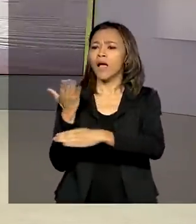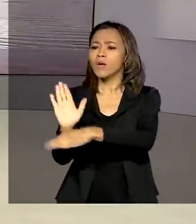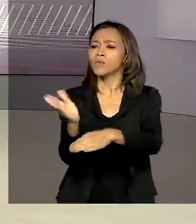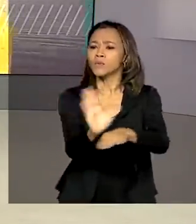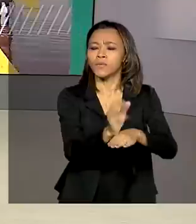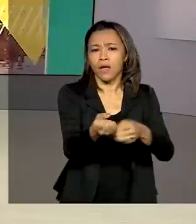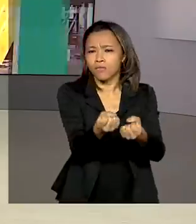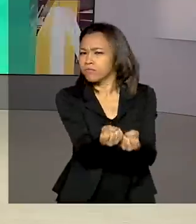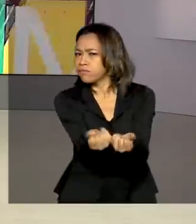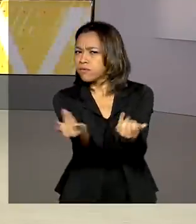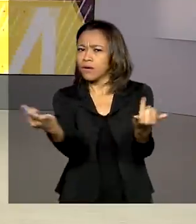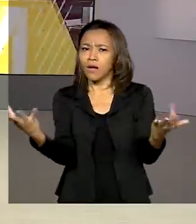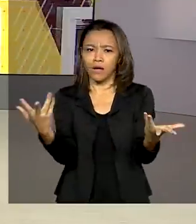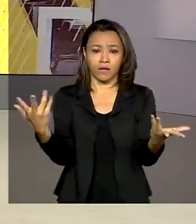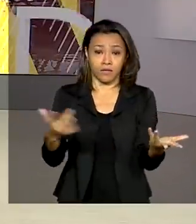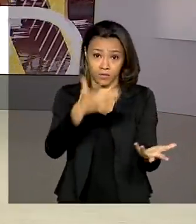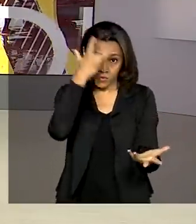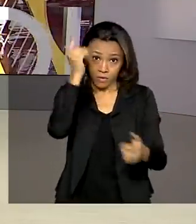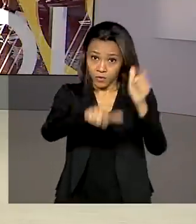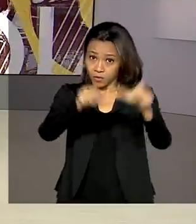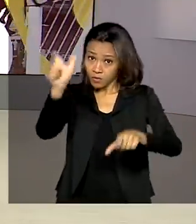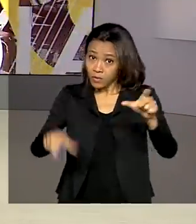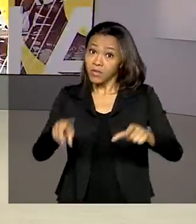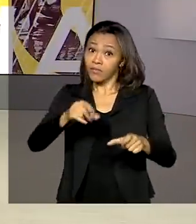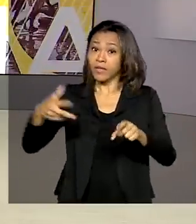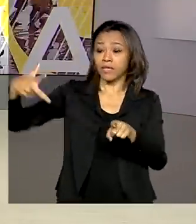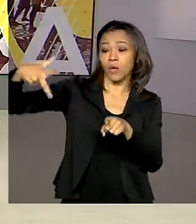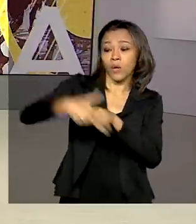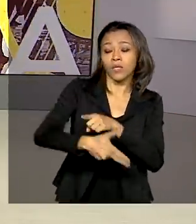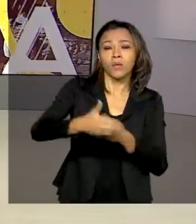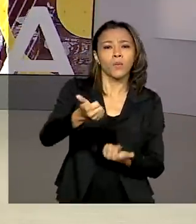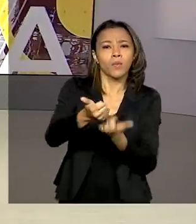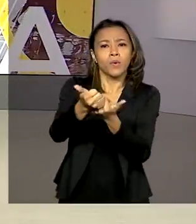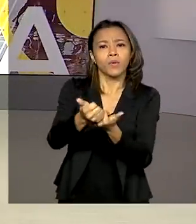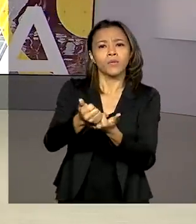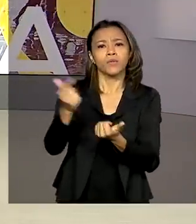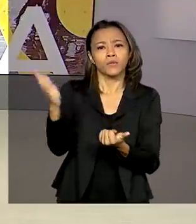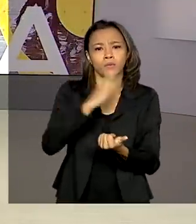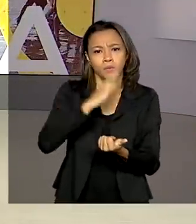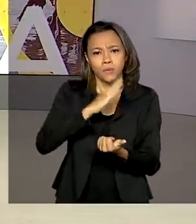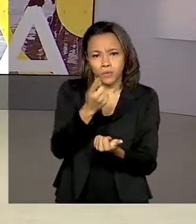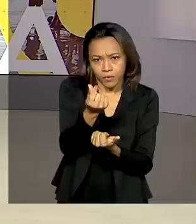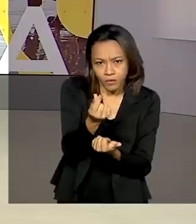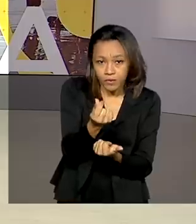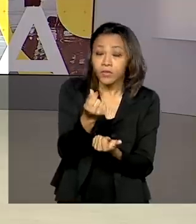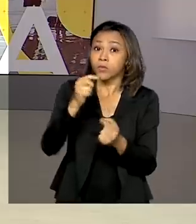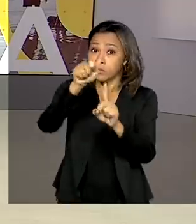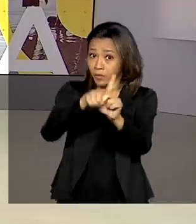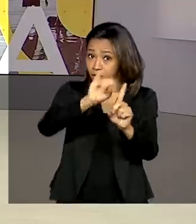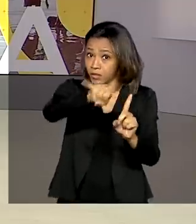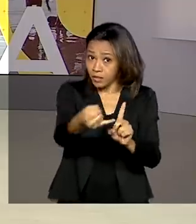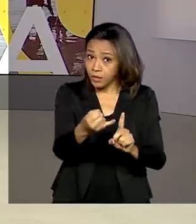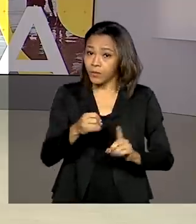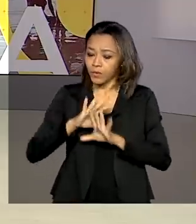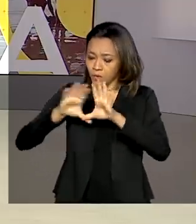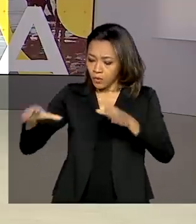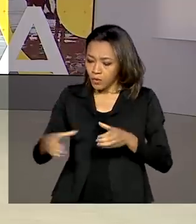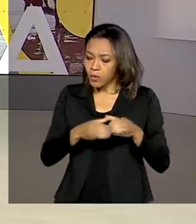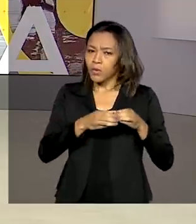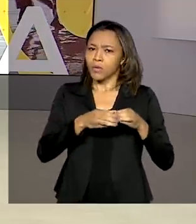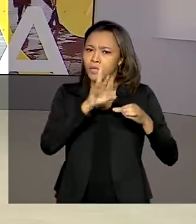brasileiros que vão deixar de receber o auxílio emergencial a partir de janeiro. Governo e líderes do Congresso